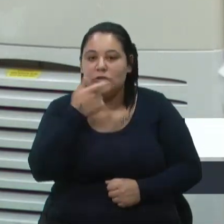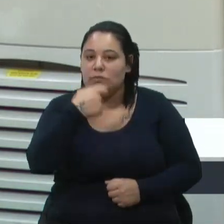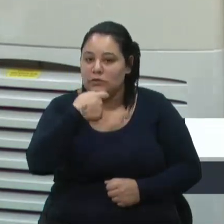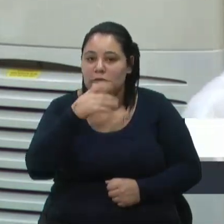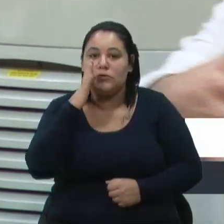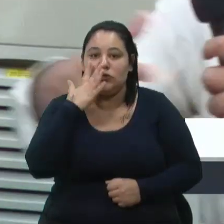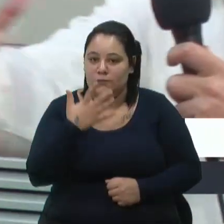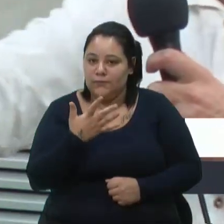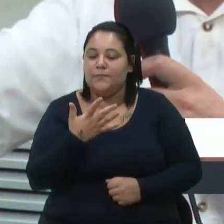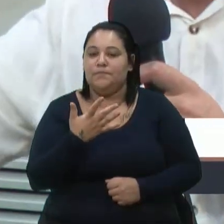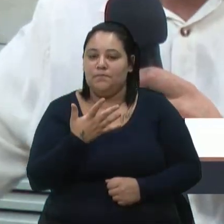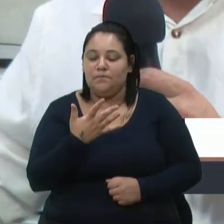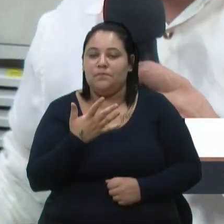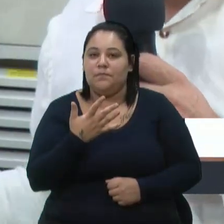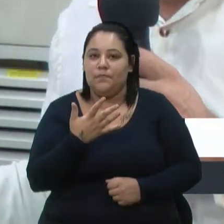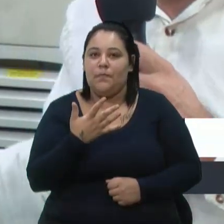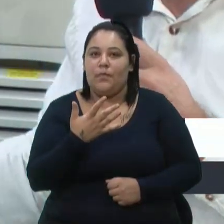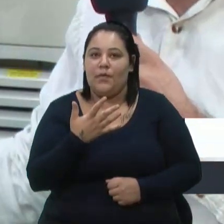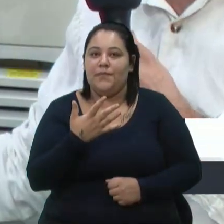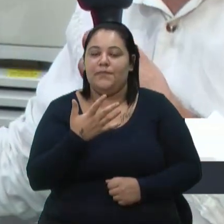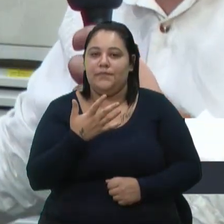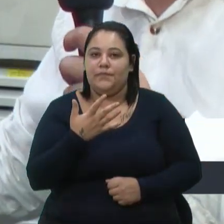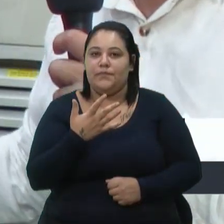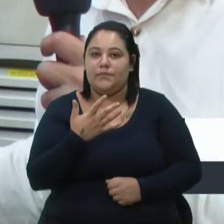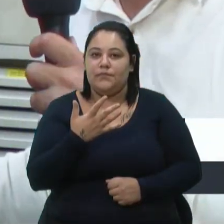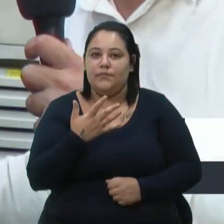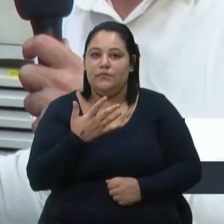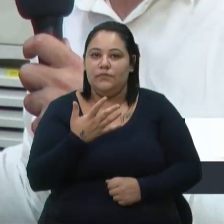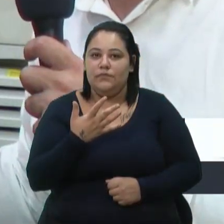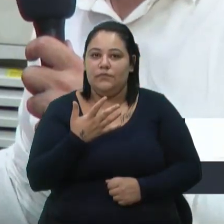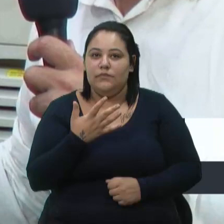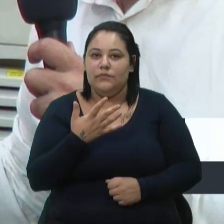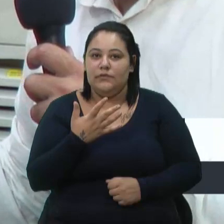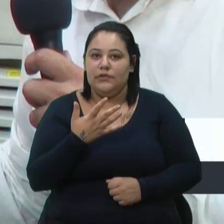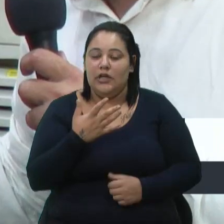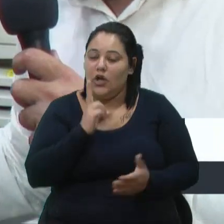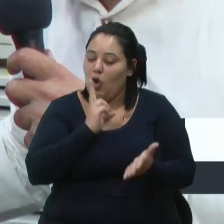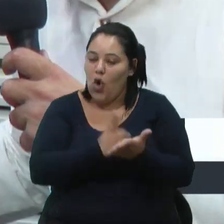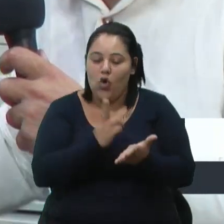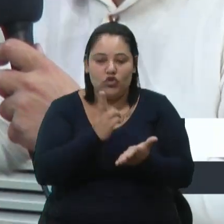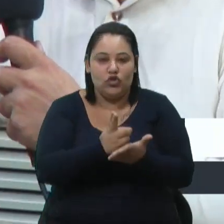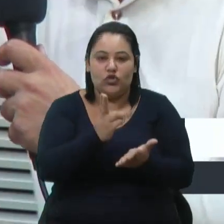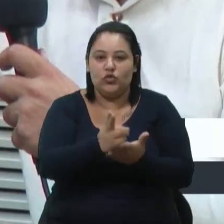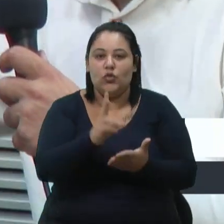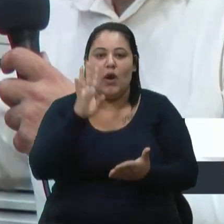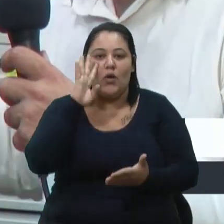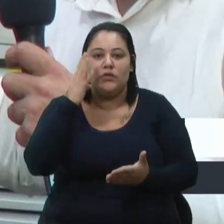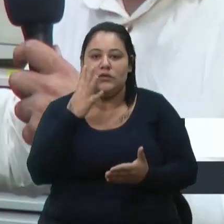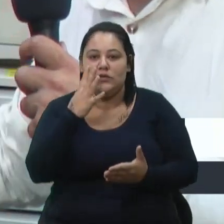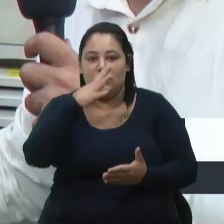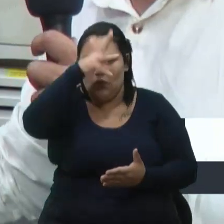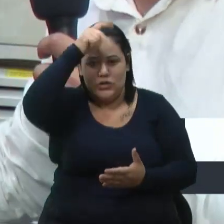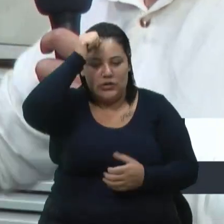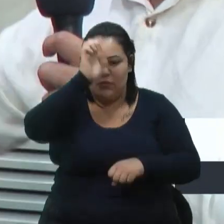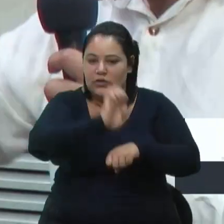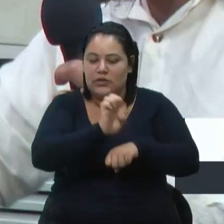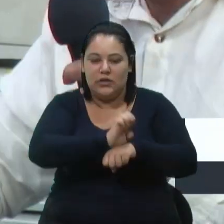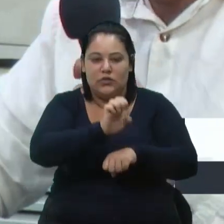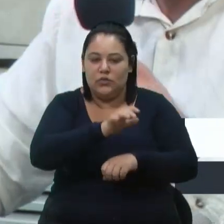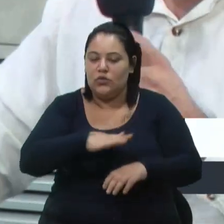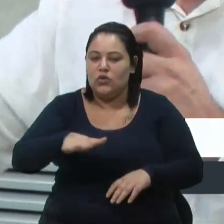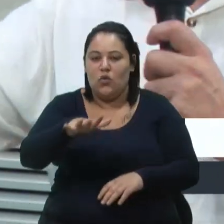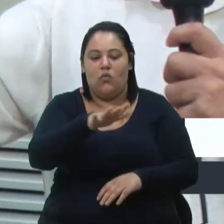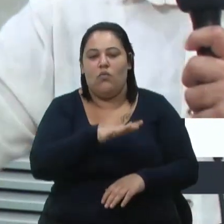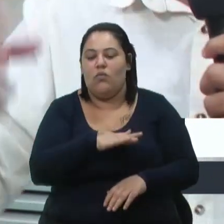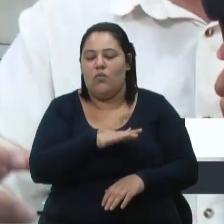isso acaba se traduzindo e se replicando na rede municipal, na rede estadual, em todas. Por